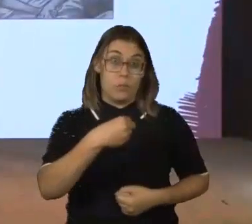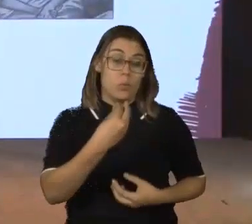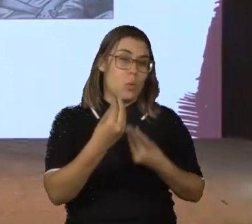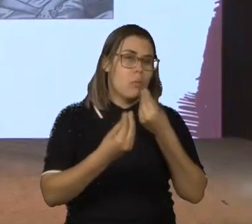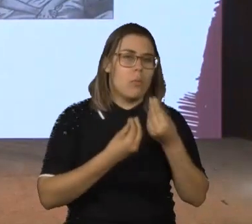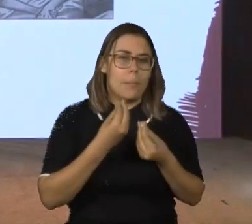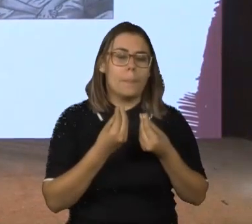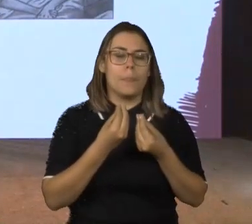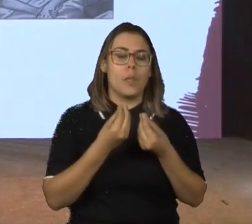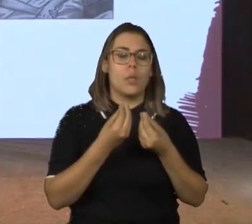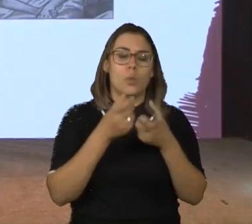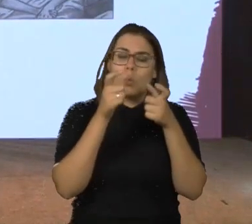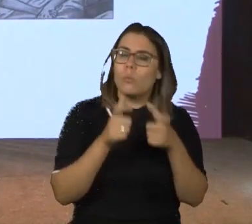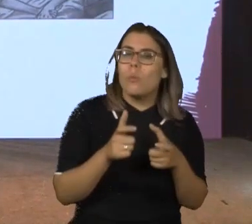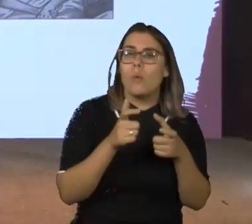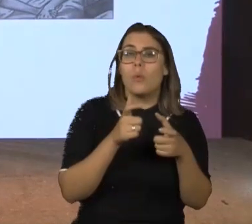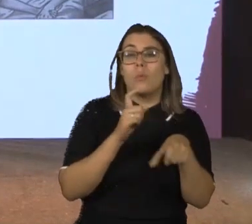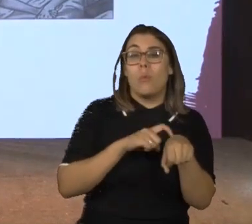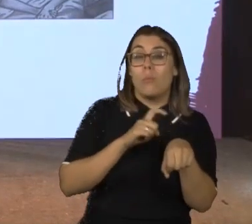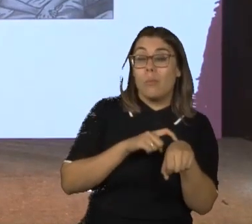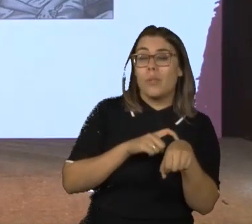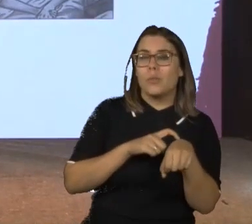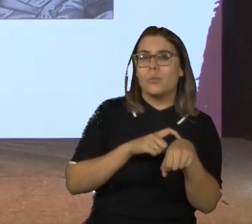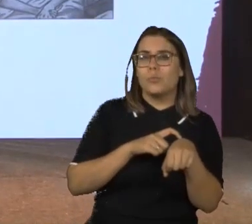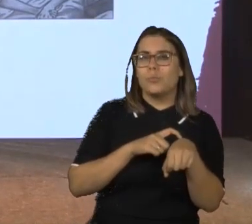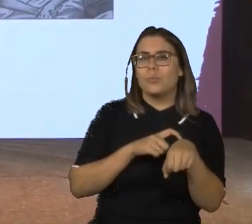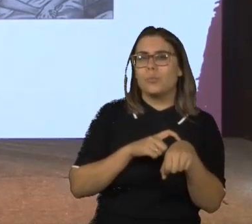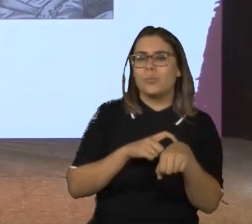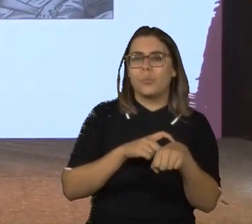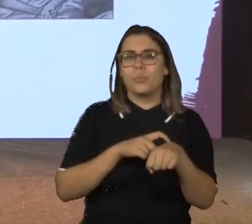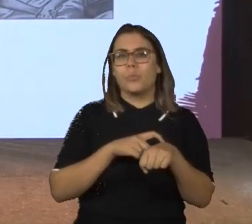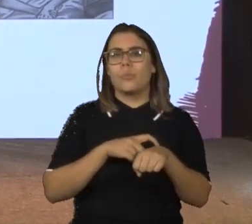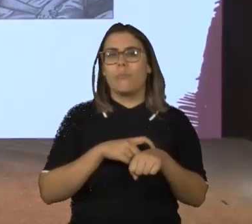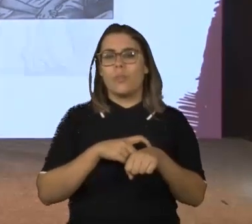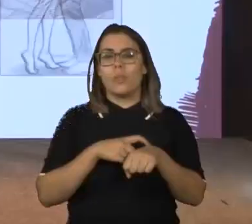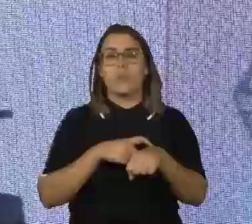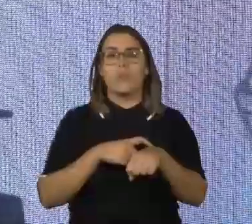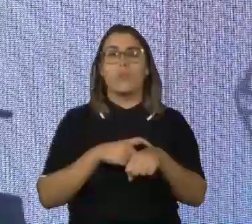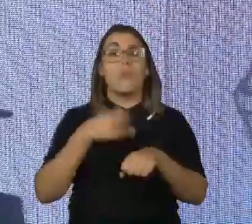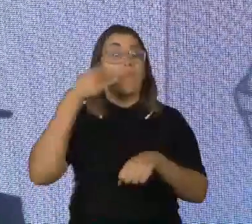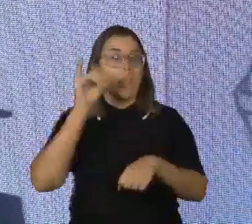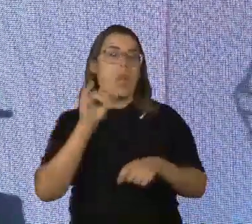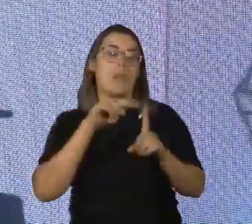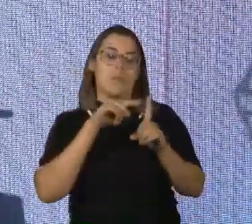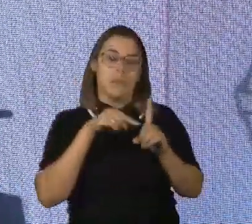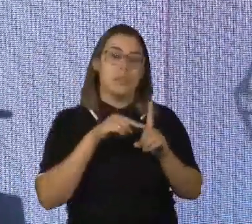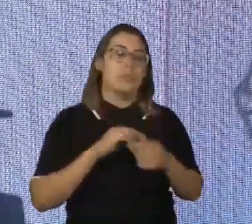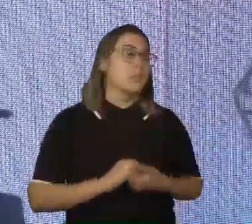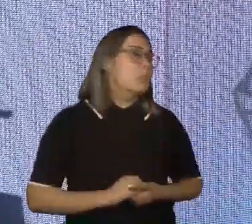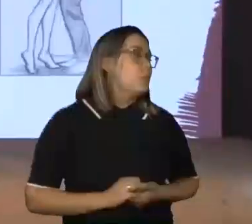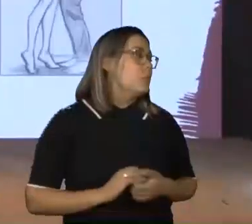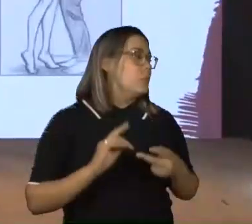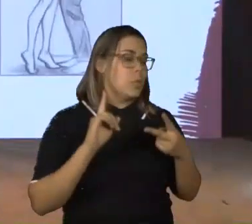ato sexual e do engravidar. Essa que eu mais